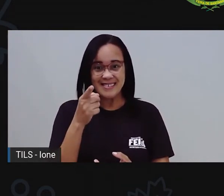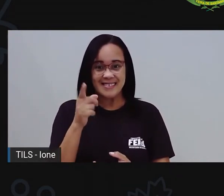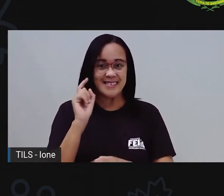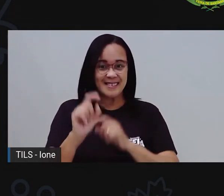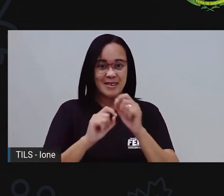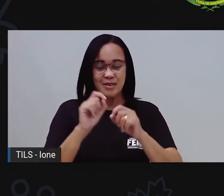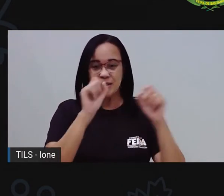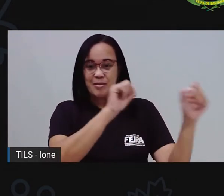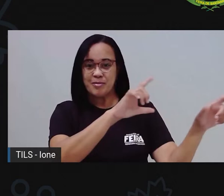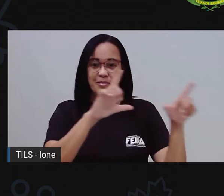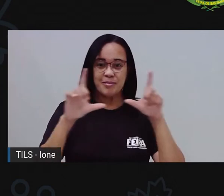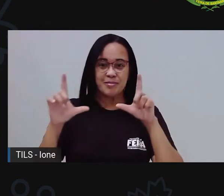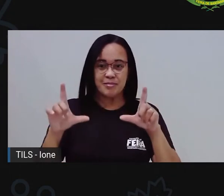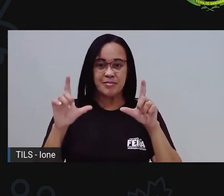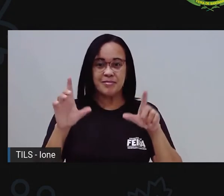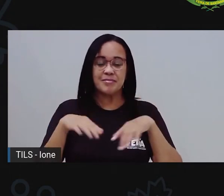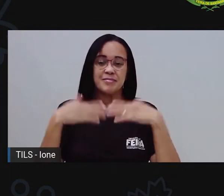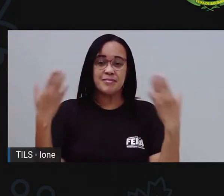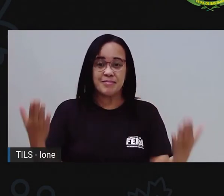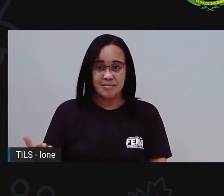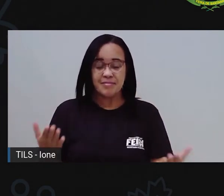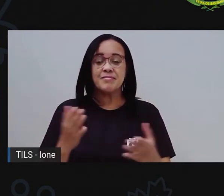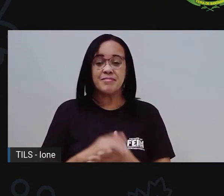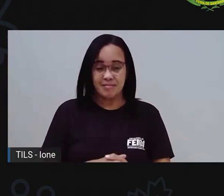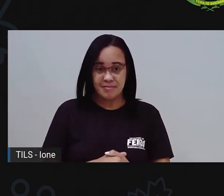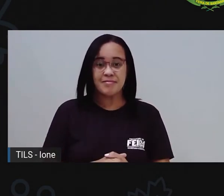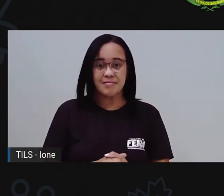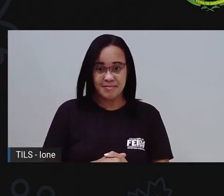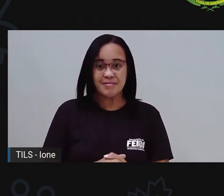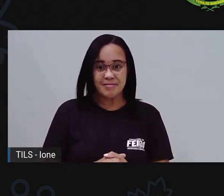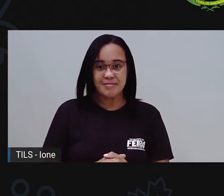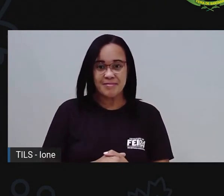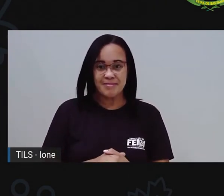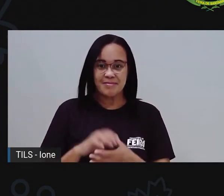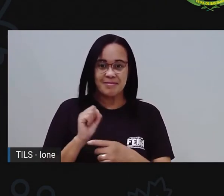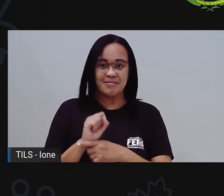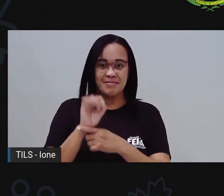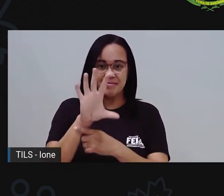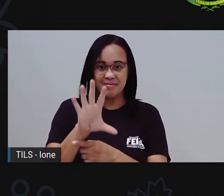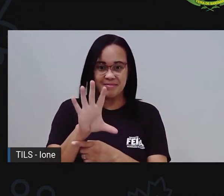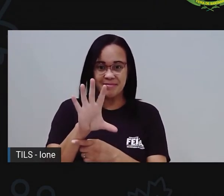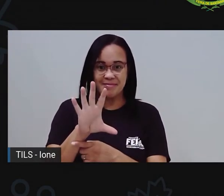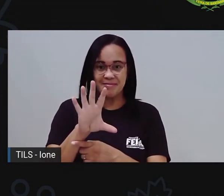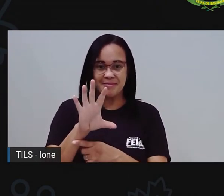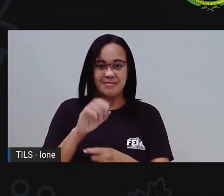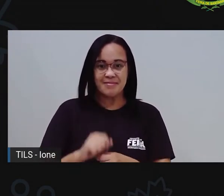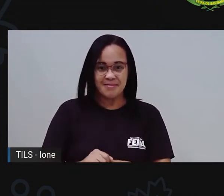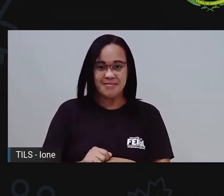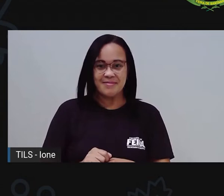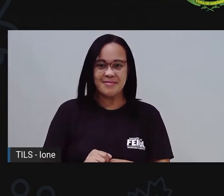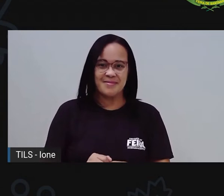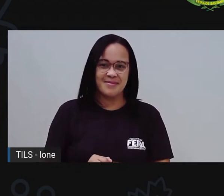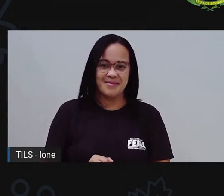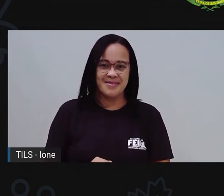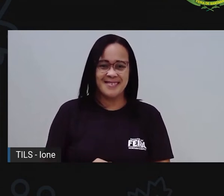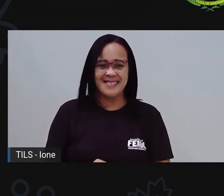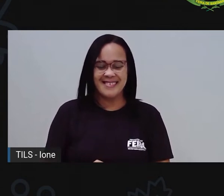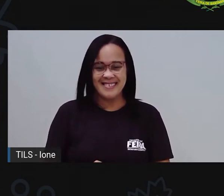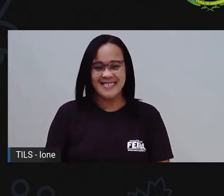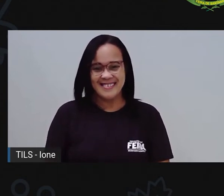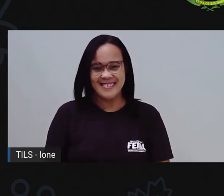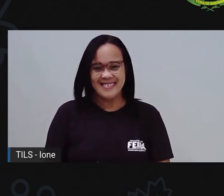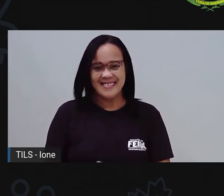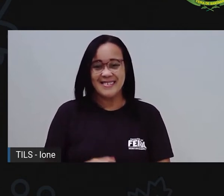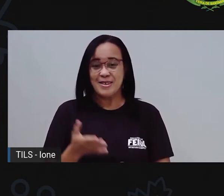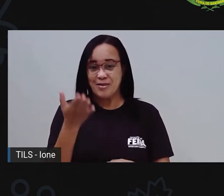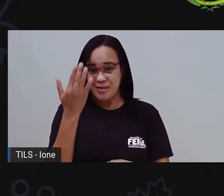Compartilha o slide, Pró, porque se o slide tá compartilhado, não tem como aparecer na tela. Então, eu estou pedindo uma coisa que eu não fiz, né? Então,